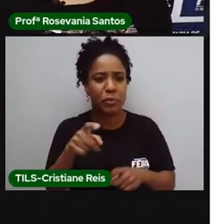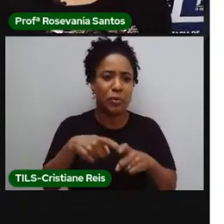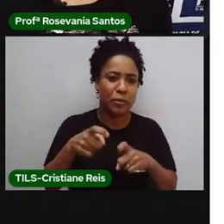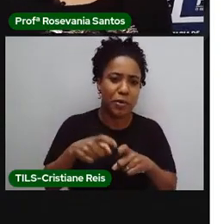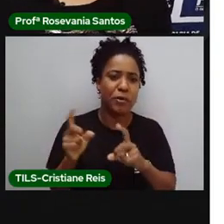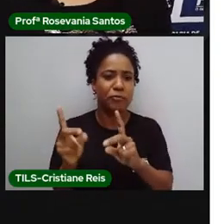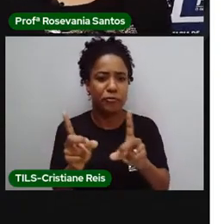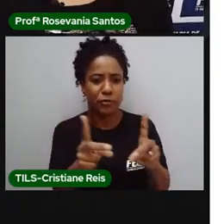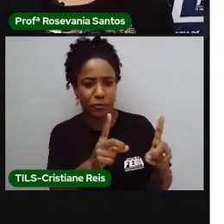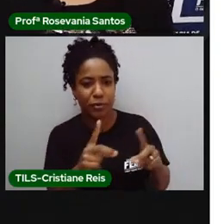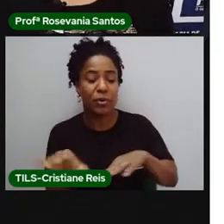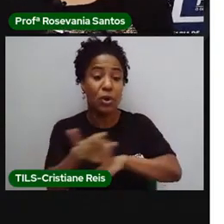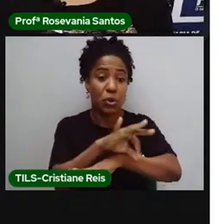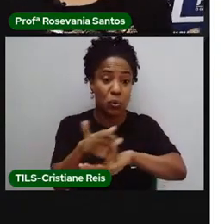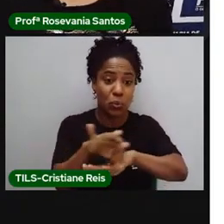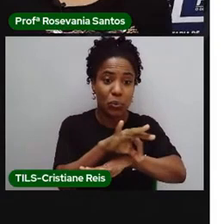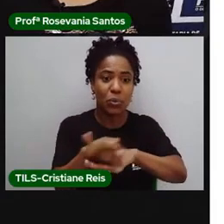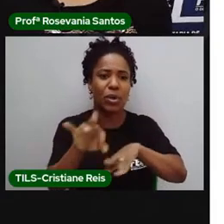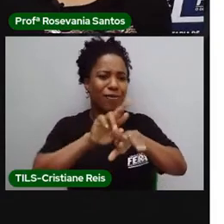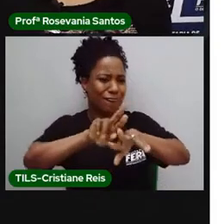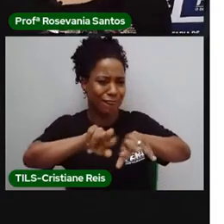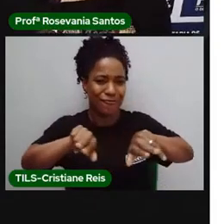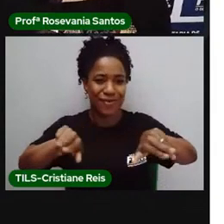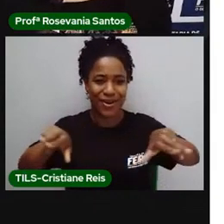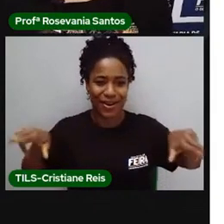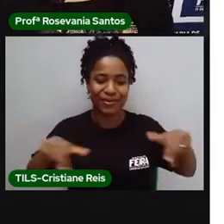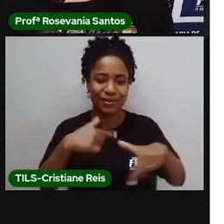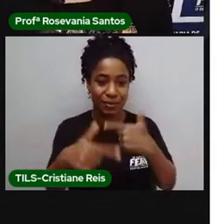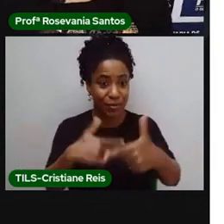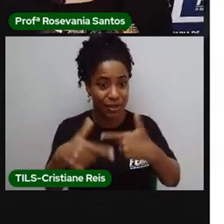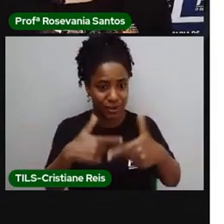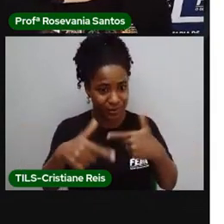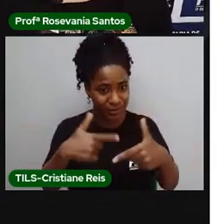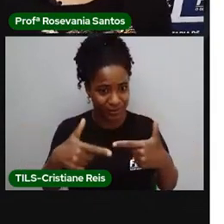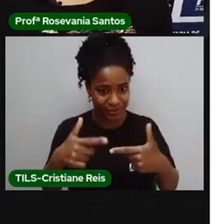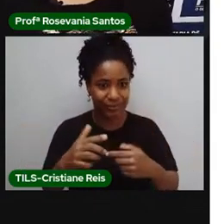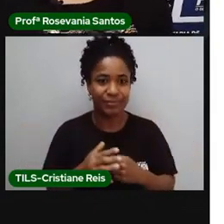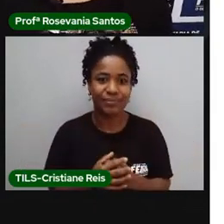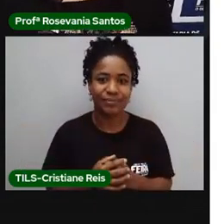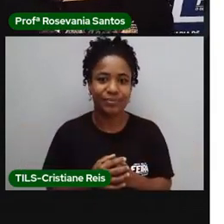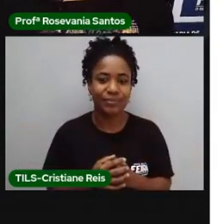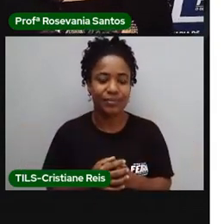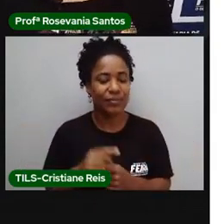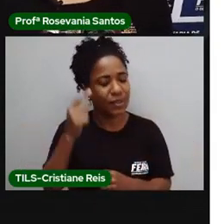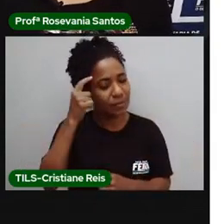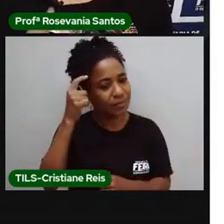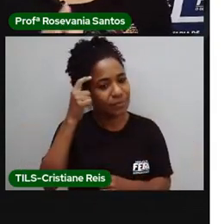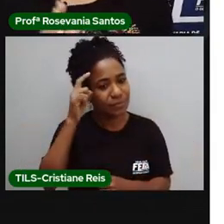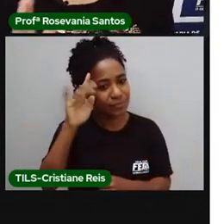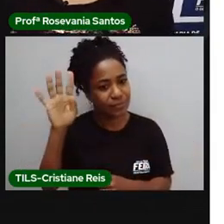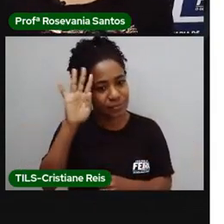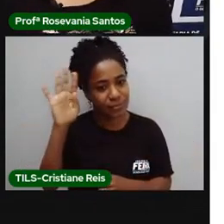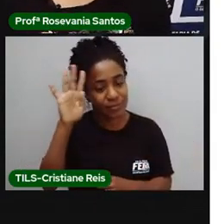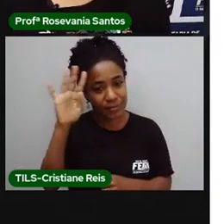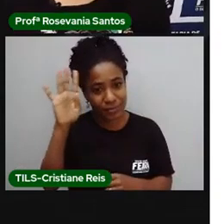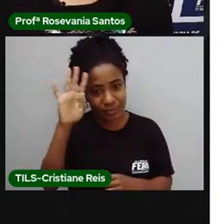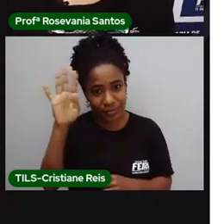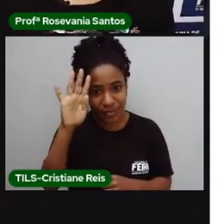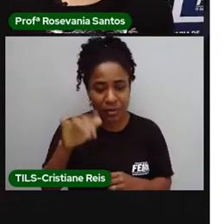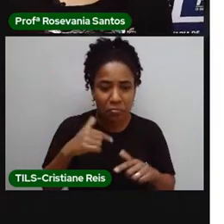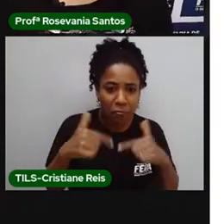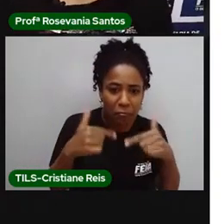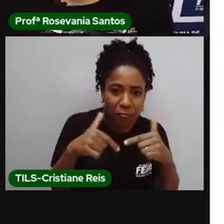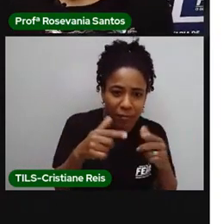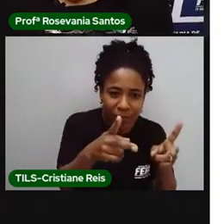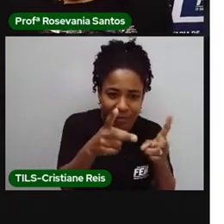vendedores, engenheiros. Tem os mais diversos aí. Basta você usar a imaginação e ir tentando descobrir cada